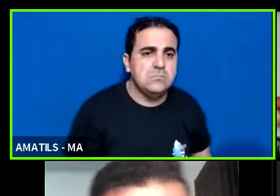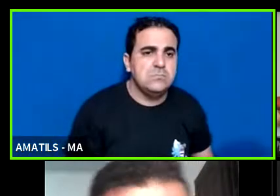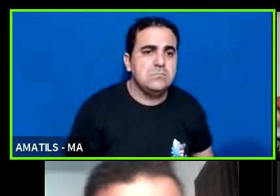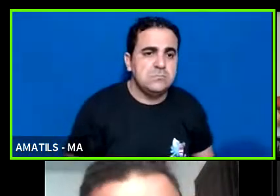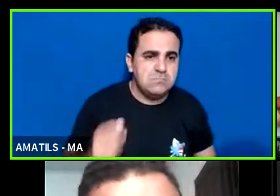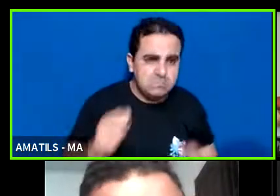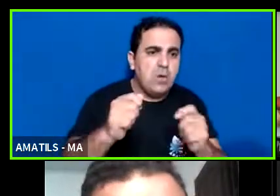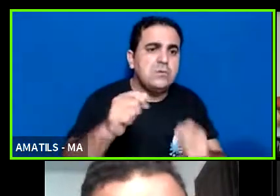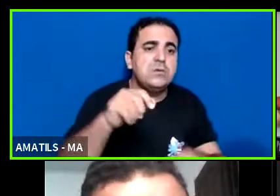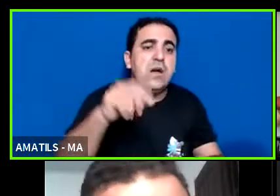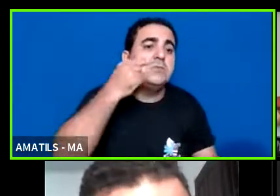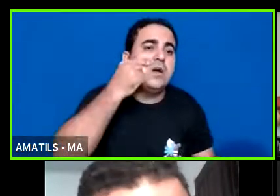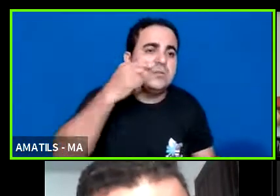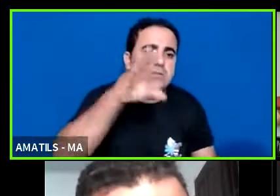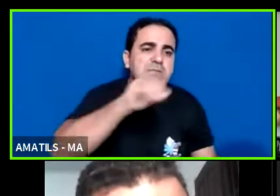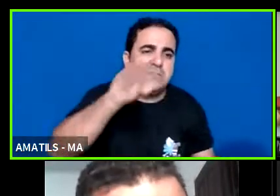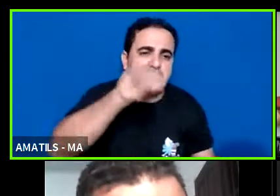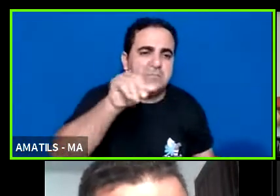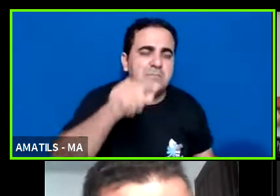espera que ela pode fazer